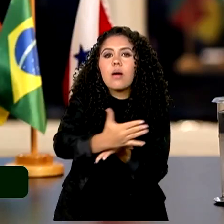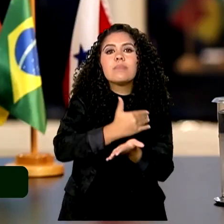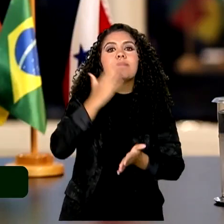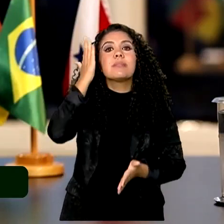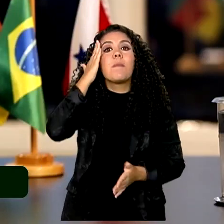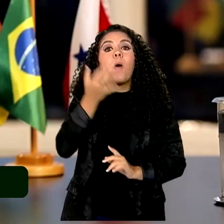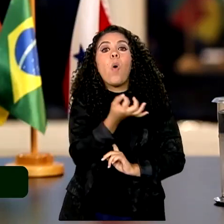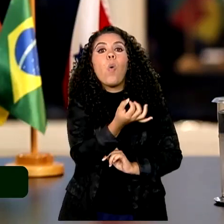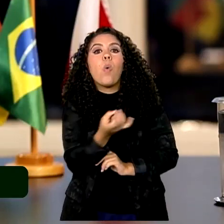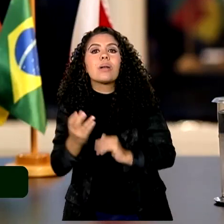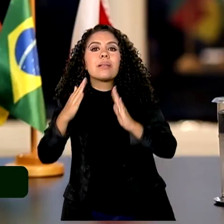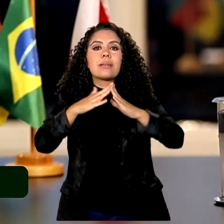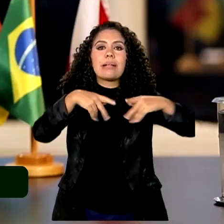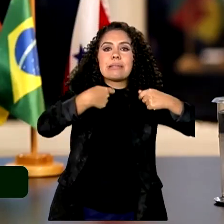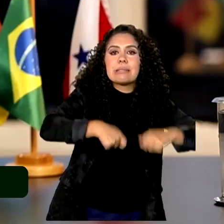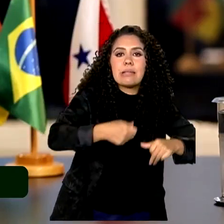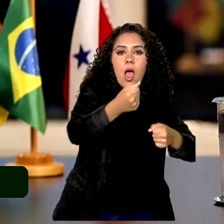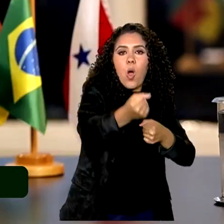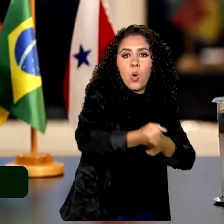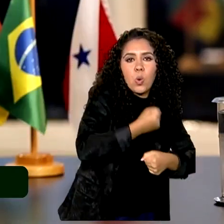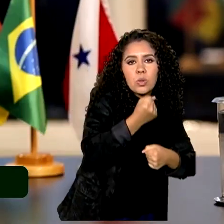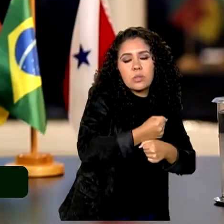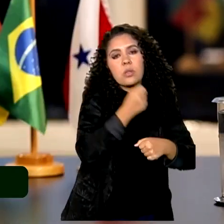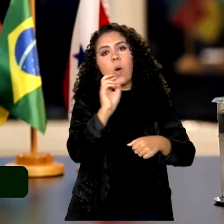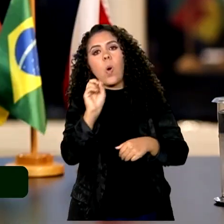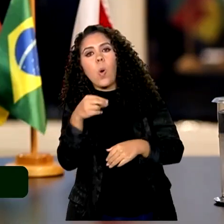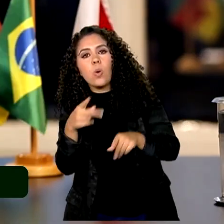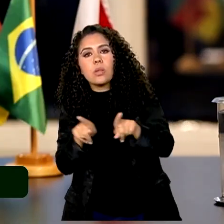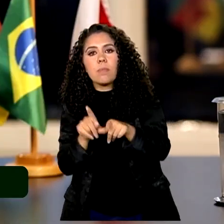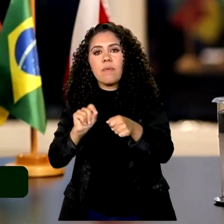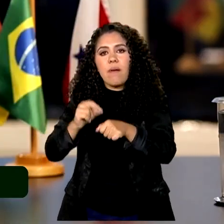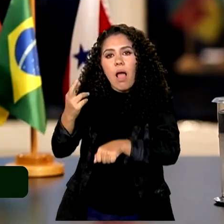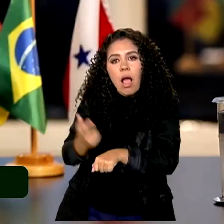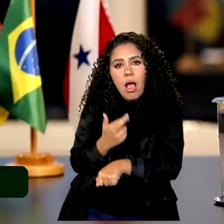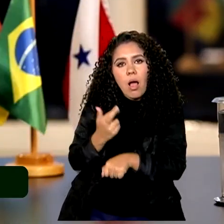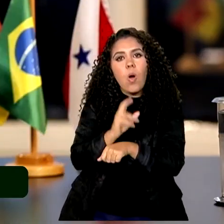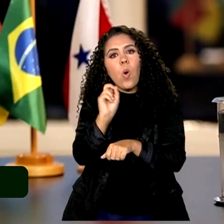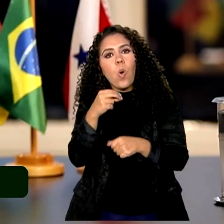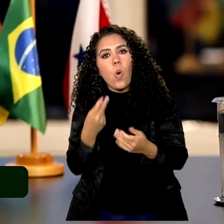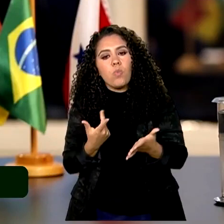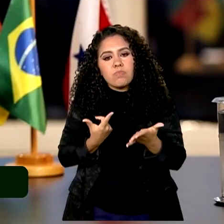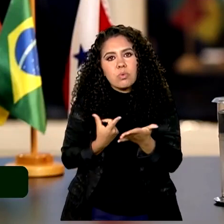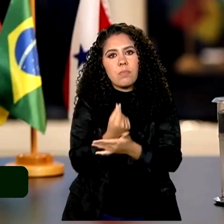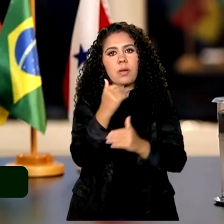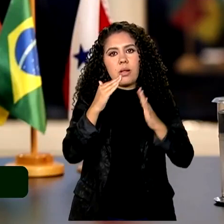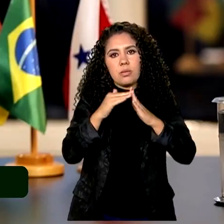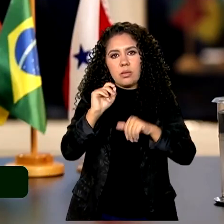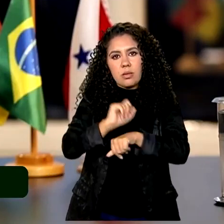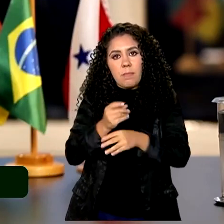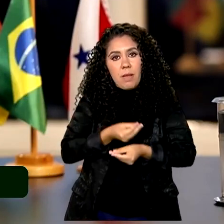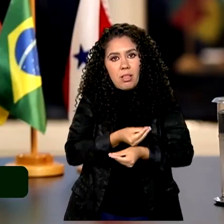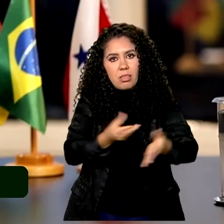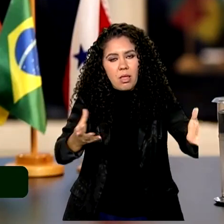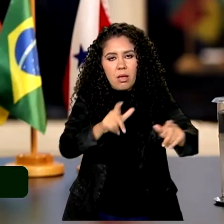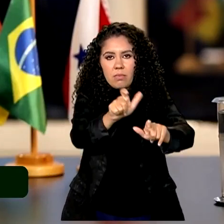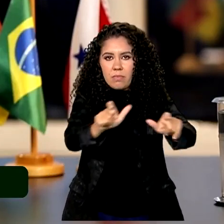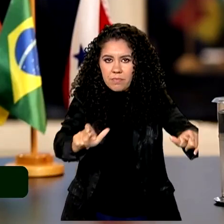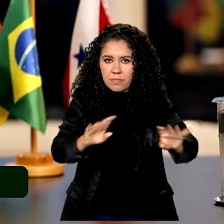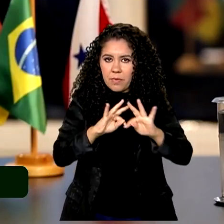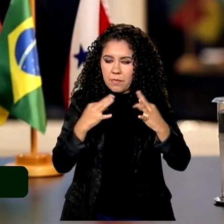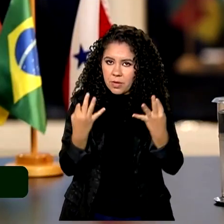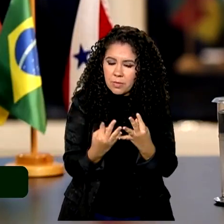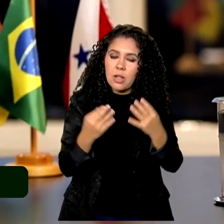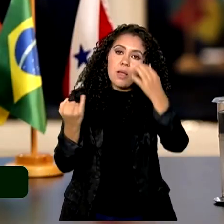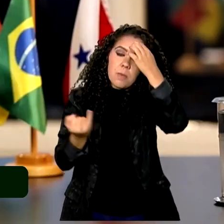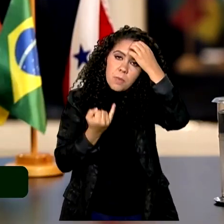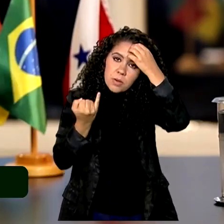necessárias a serem construídas ou serem adquiridas no Rio Grande do Sul para que a gente possa destinar a essas famílias. É muito importante que